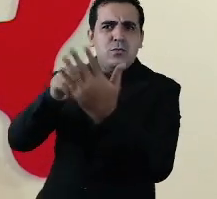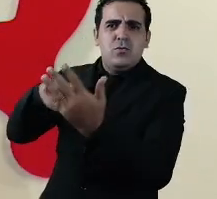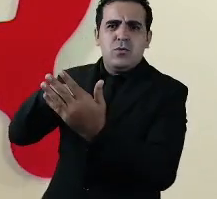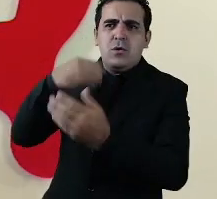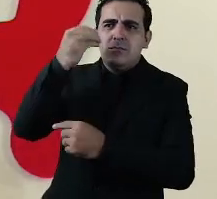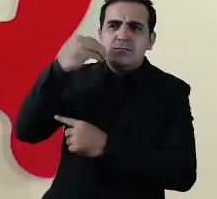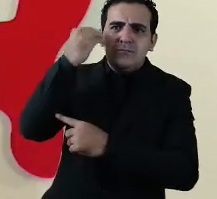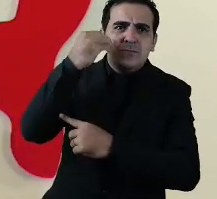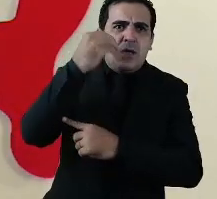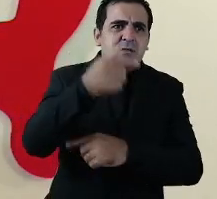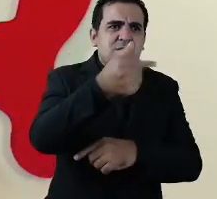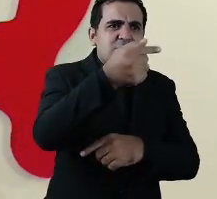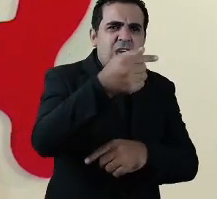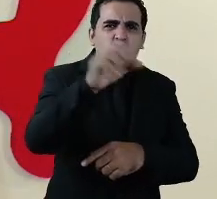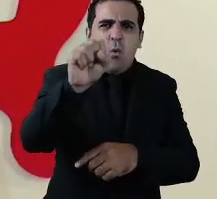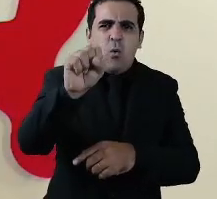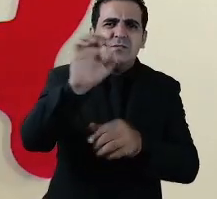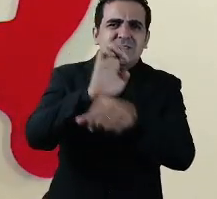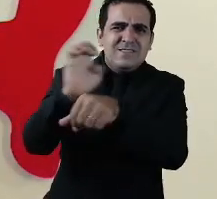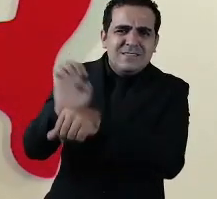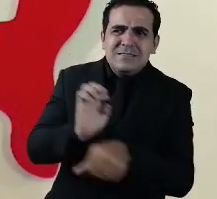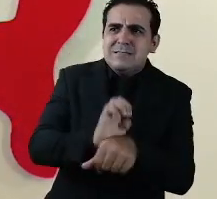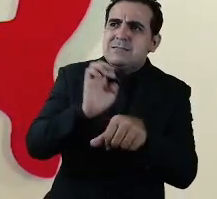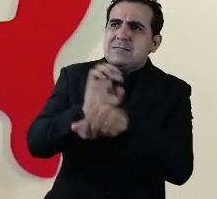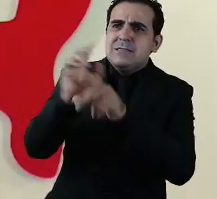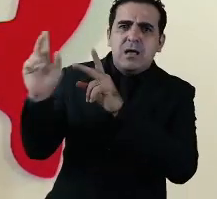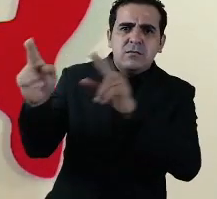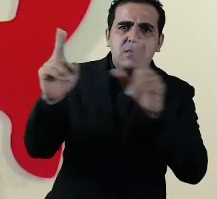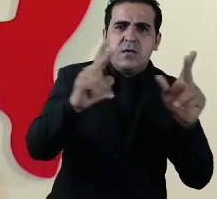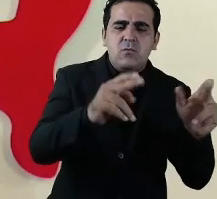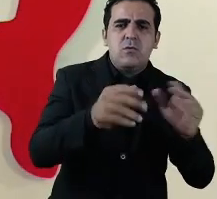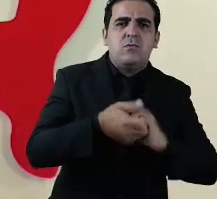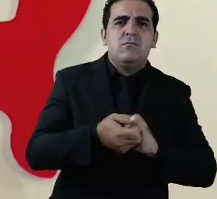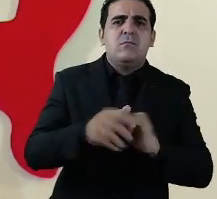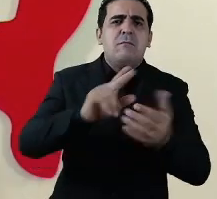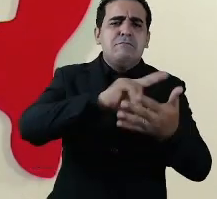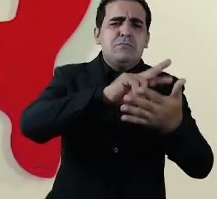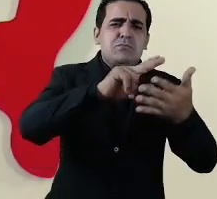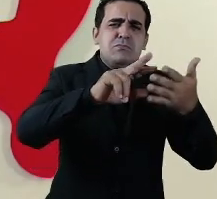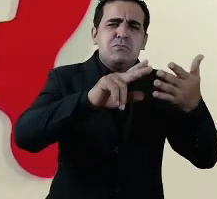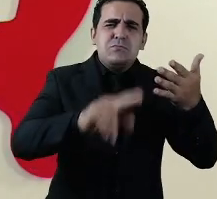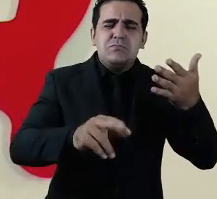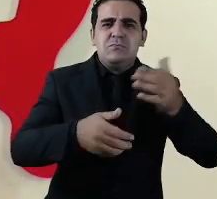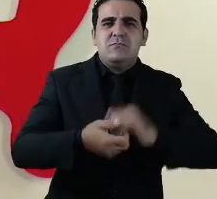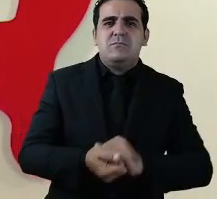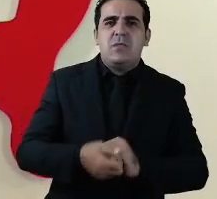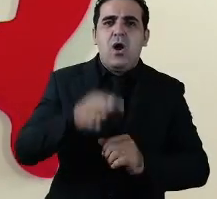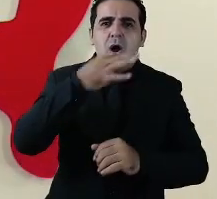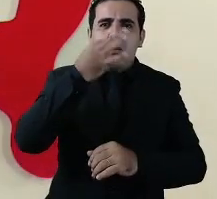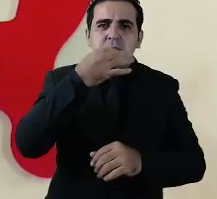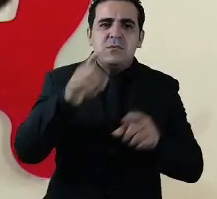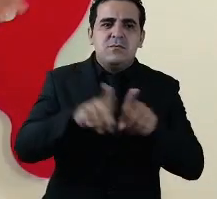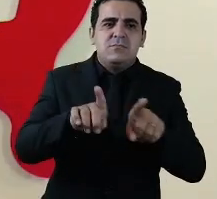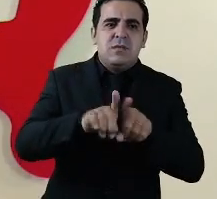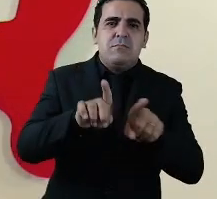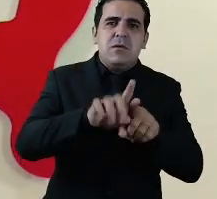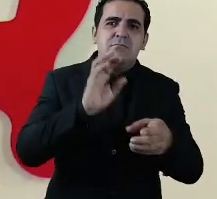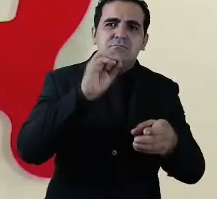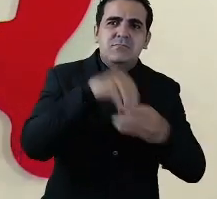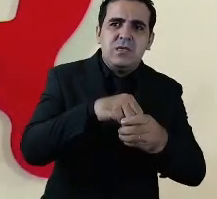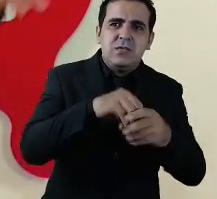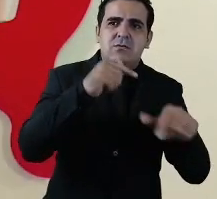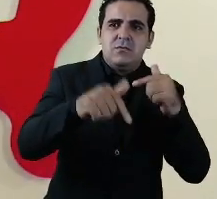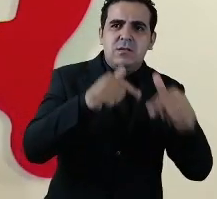experiências de 7, 8 estados diferentes que estão experimentando várias alternativas, desde a municipalização,